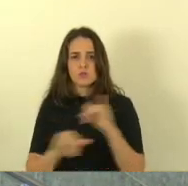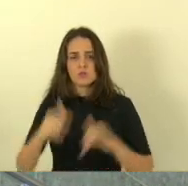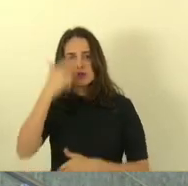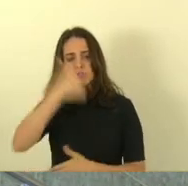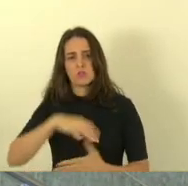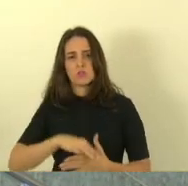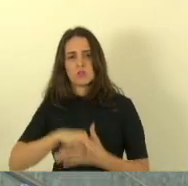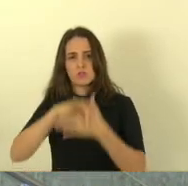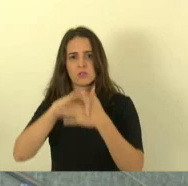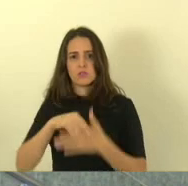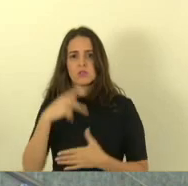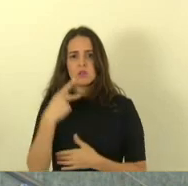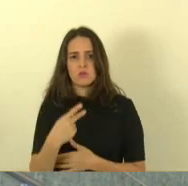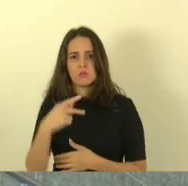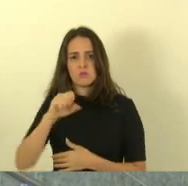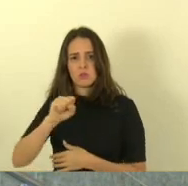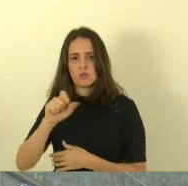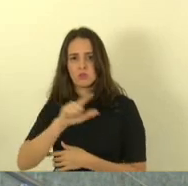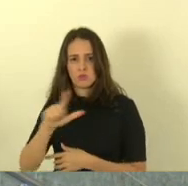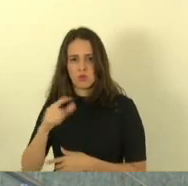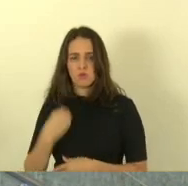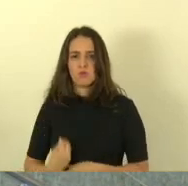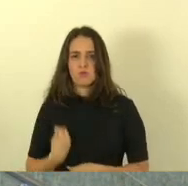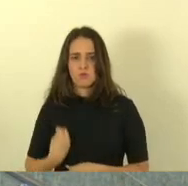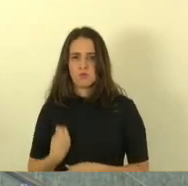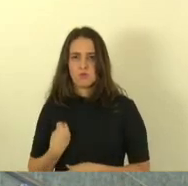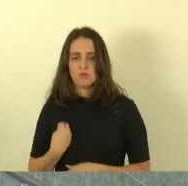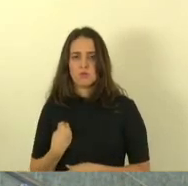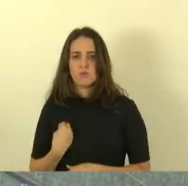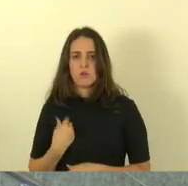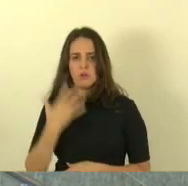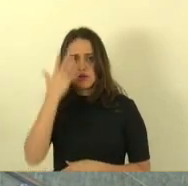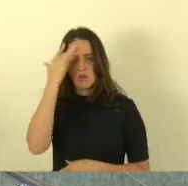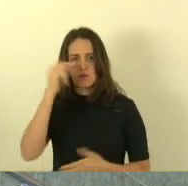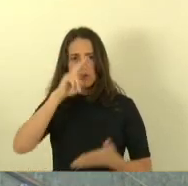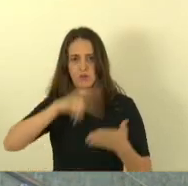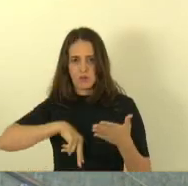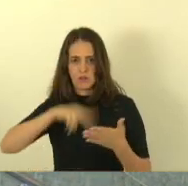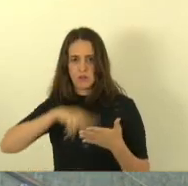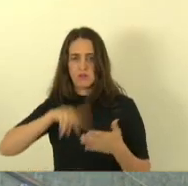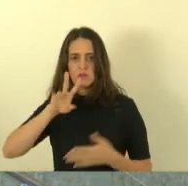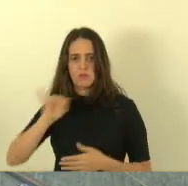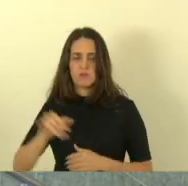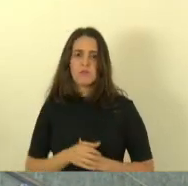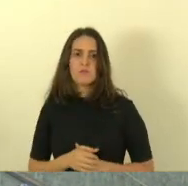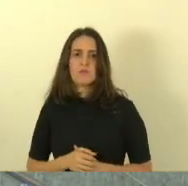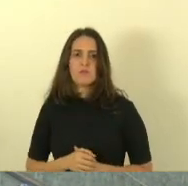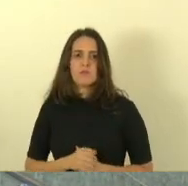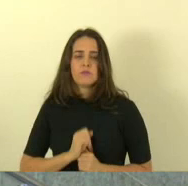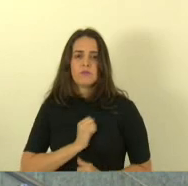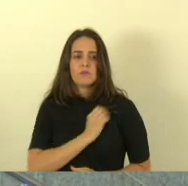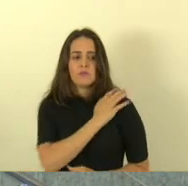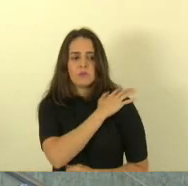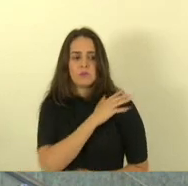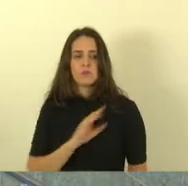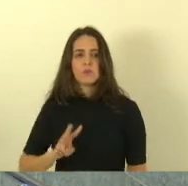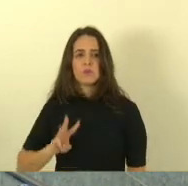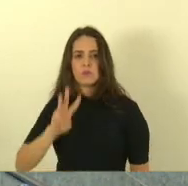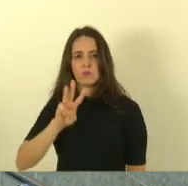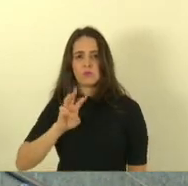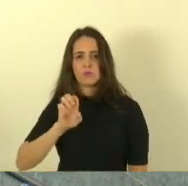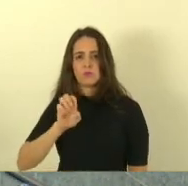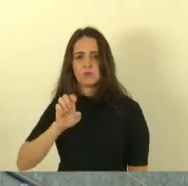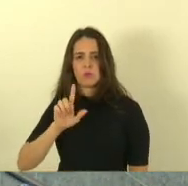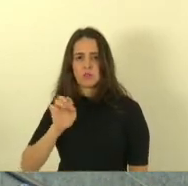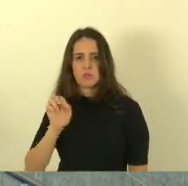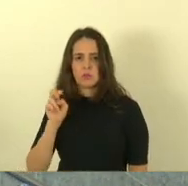líder do pessoal nesta casa está registrado será lido amanhã deputada Camila Valadão coronel Elis senhor presidente senhores